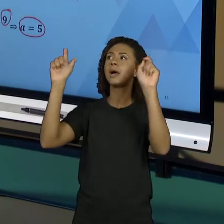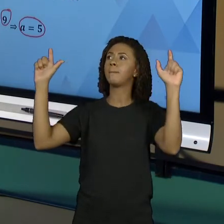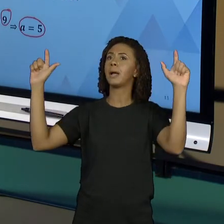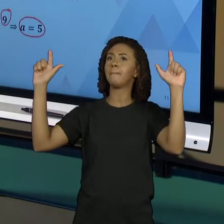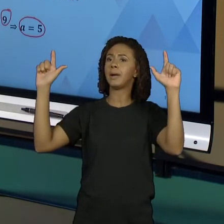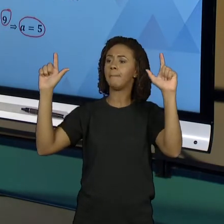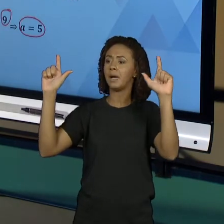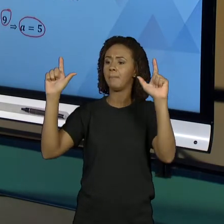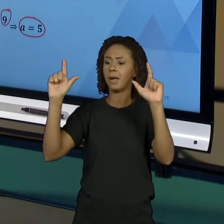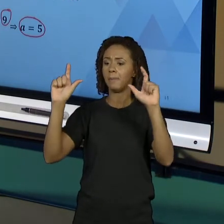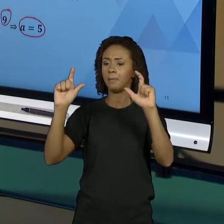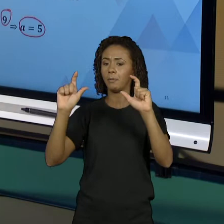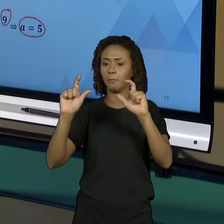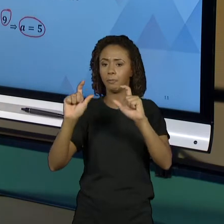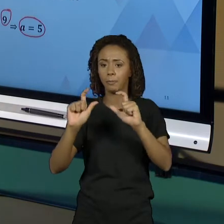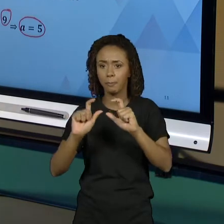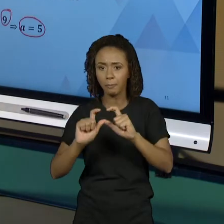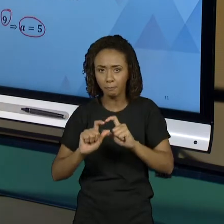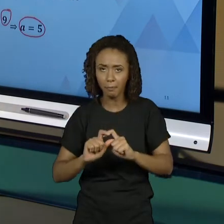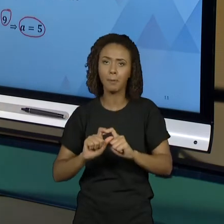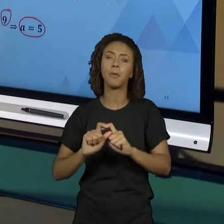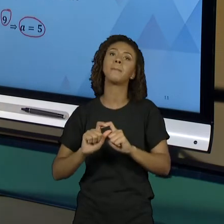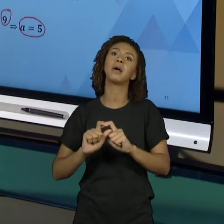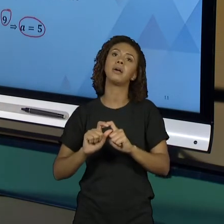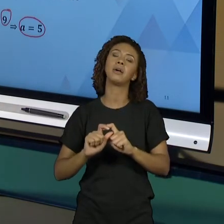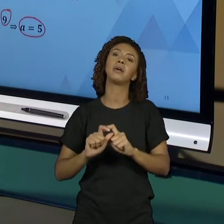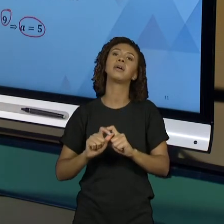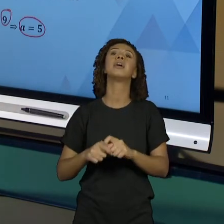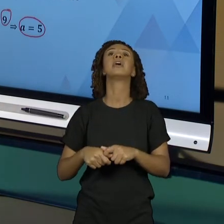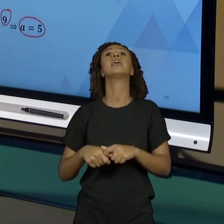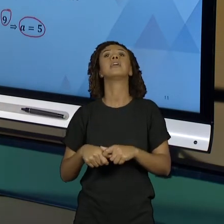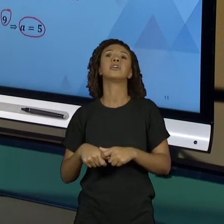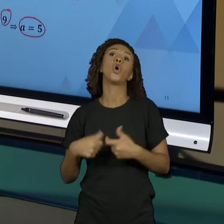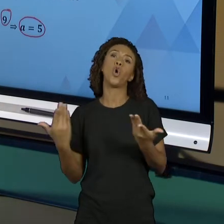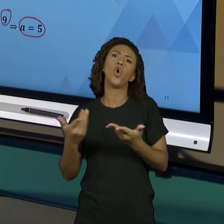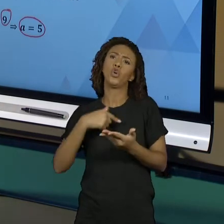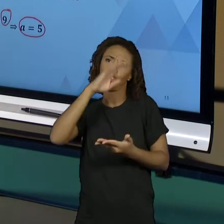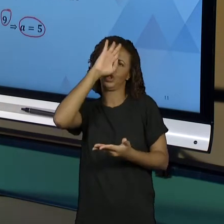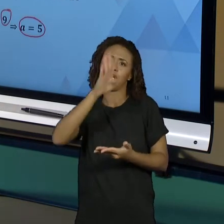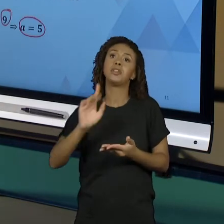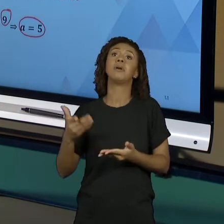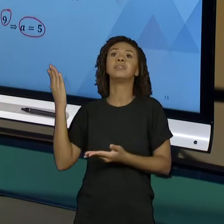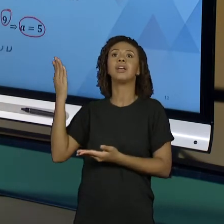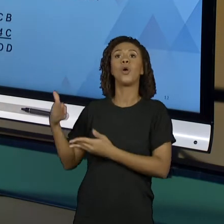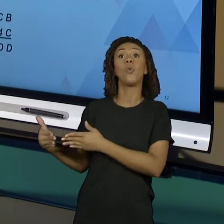teve várias complicações até chegar no que hoje a gente faz direto rapidamente.